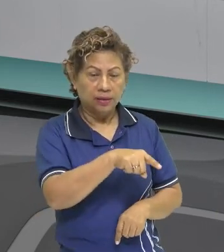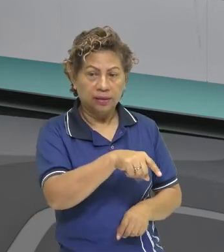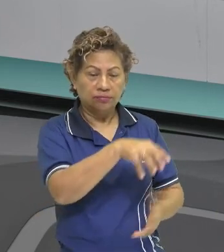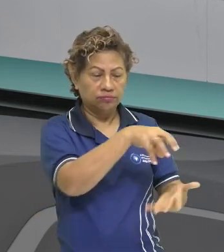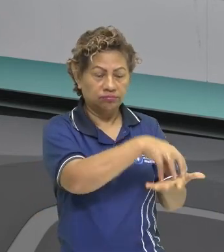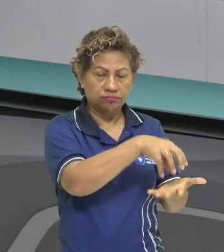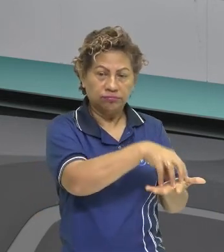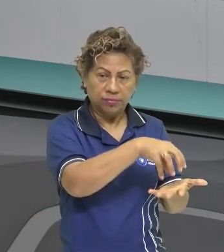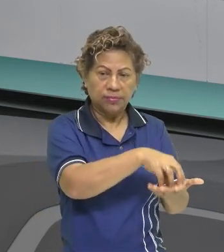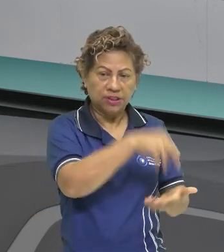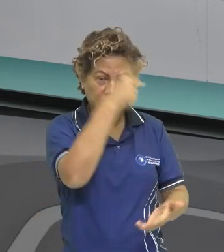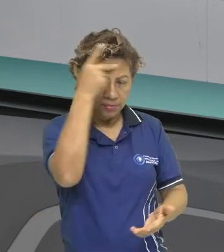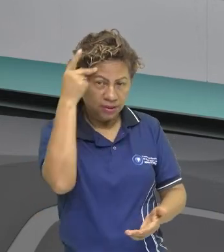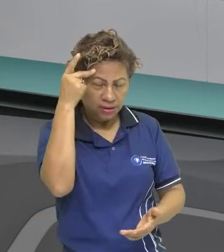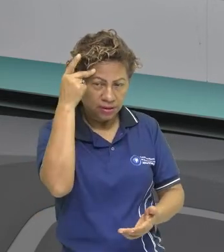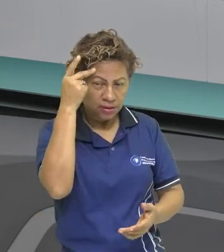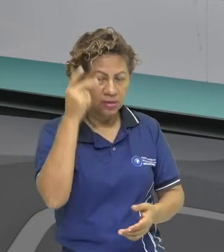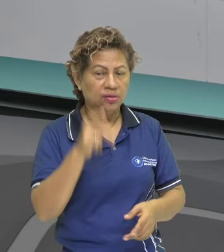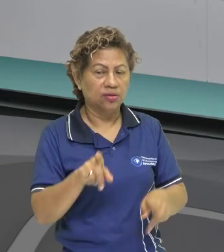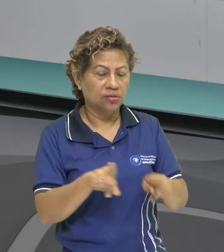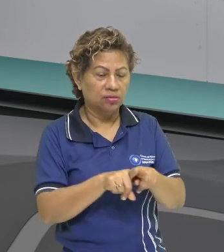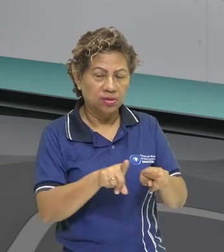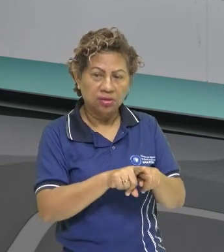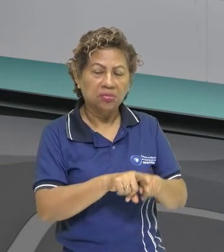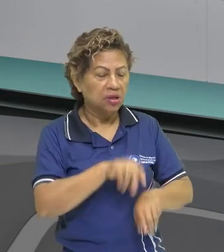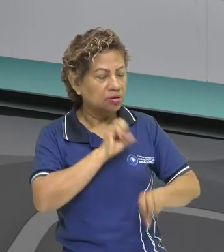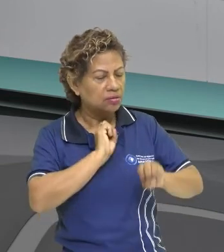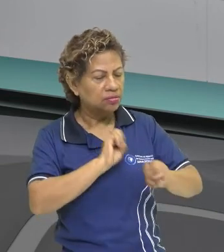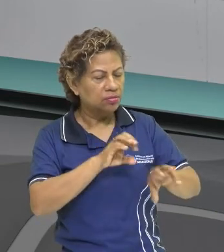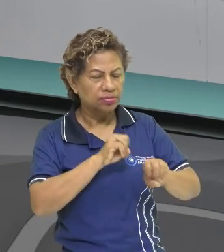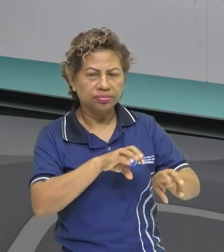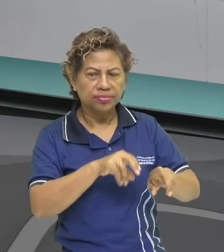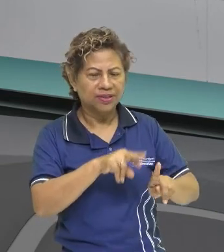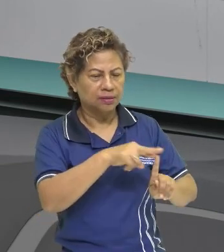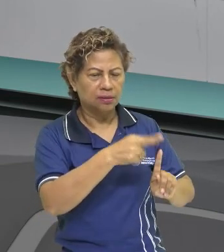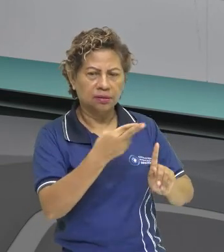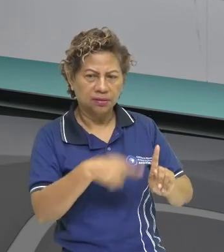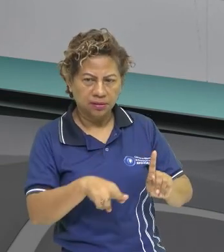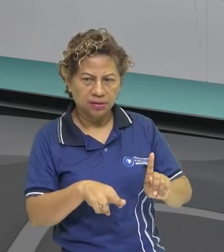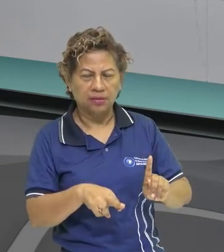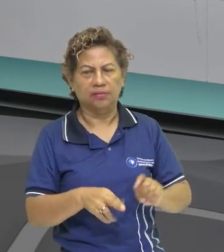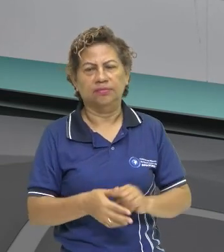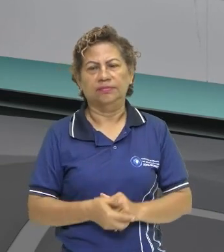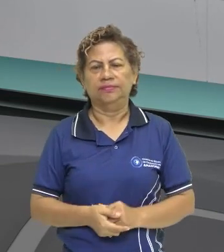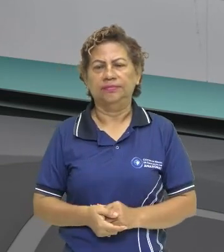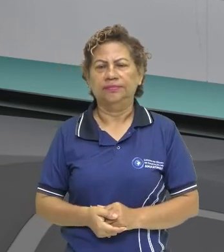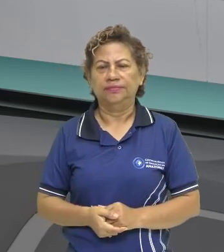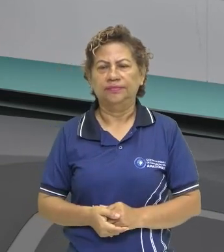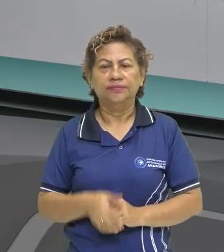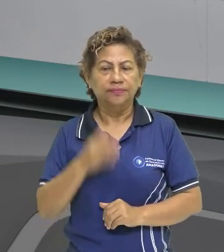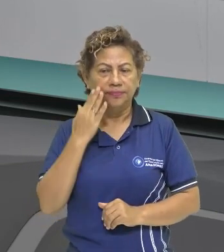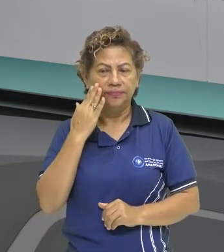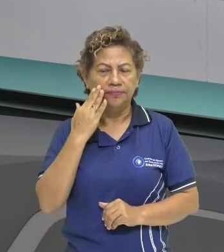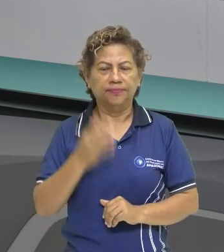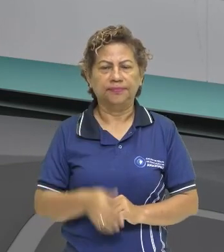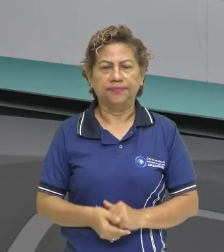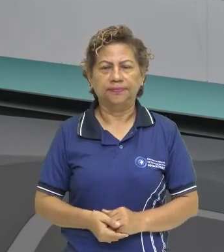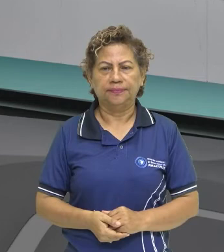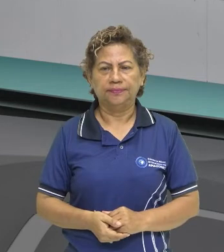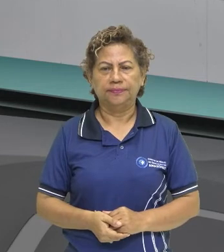colonos. Os colonos tinham seus costumes horríveis, né, e ele também atuava nesse aspecto. Vamos ver então.